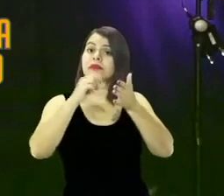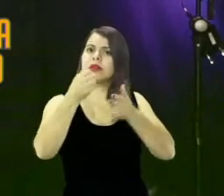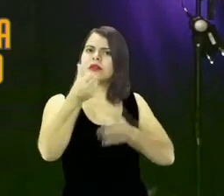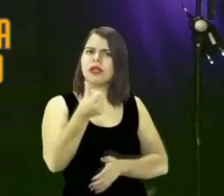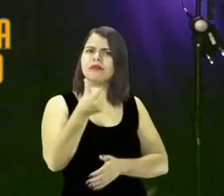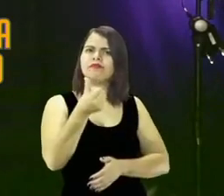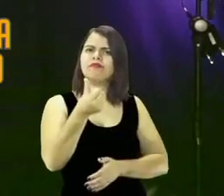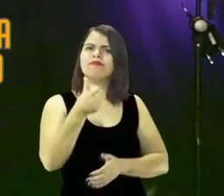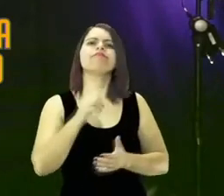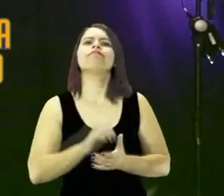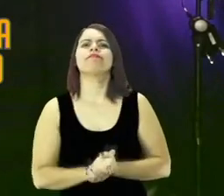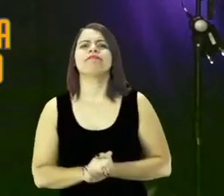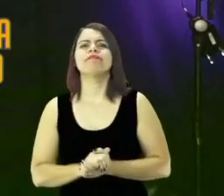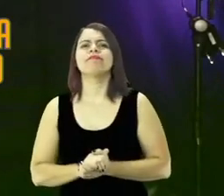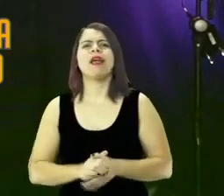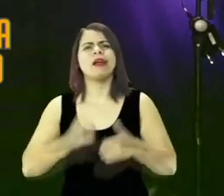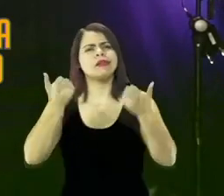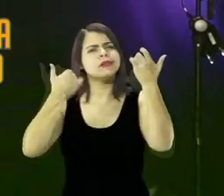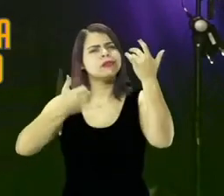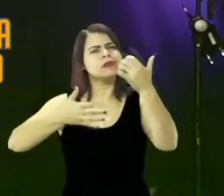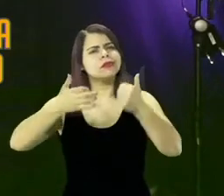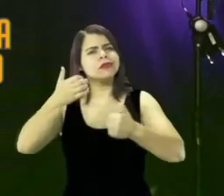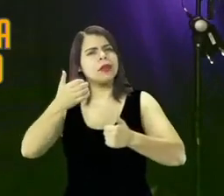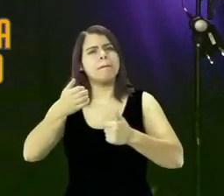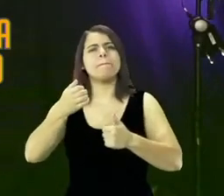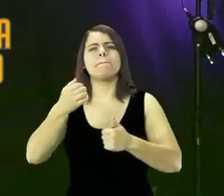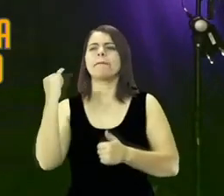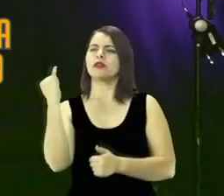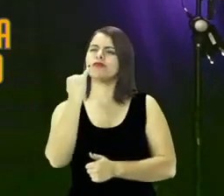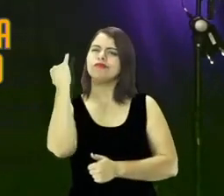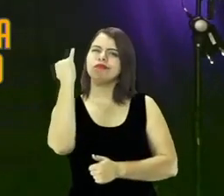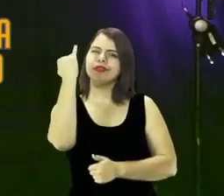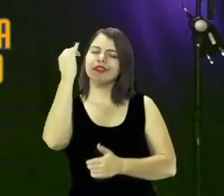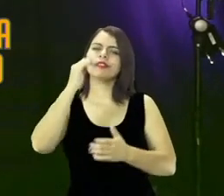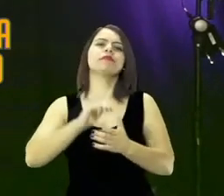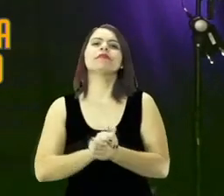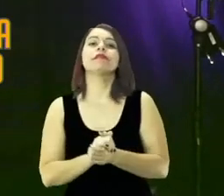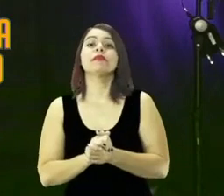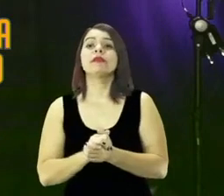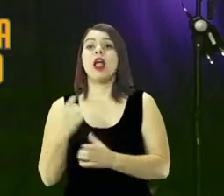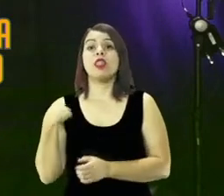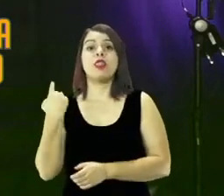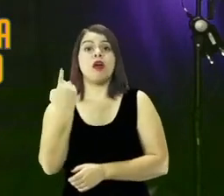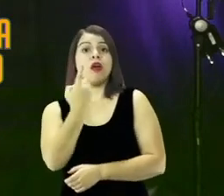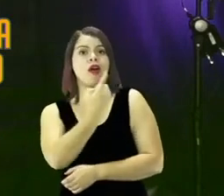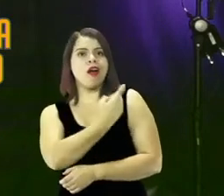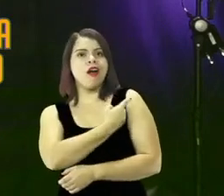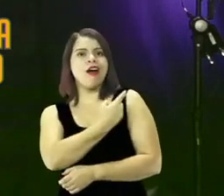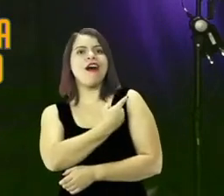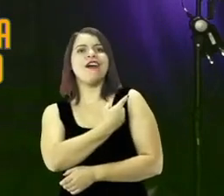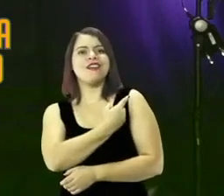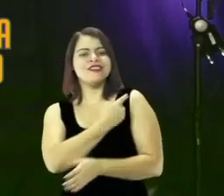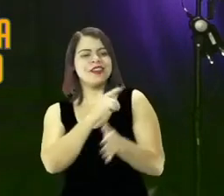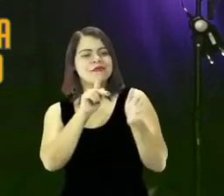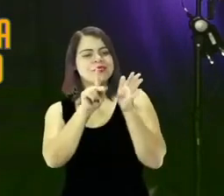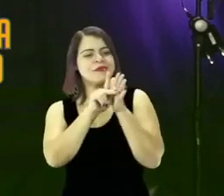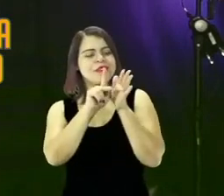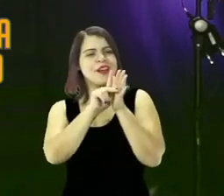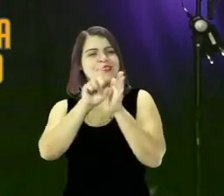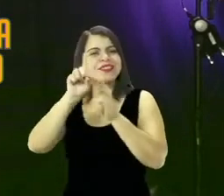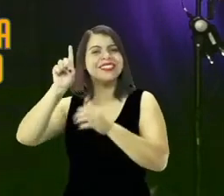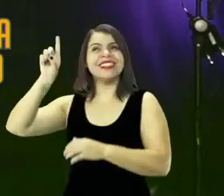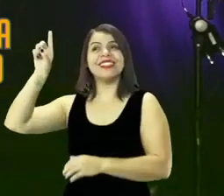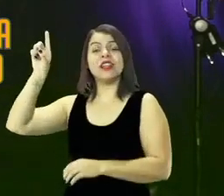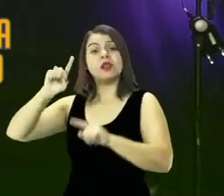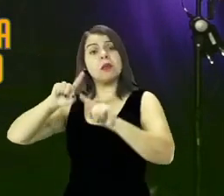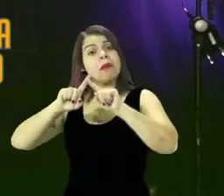informação bíblica muito poderosa e importante para você e eu avançarmos. Nós viemos de Deus e todo aquele que conhece a Deus nos ouve, mas quem